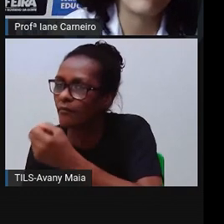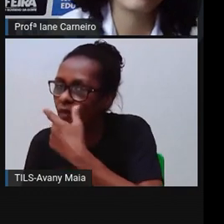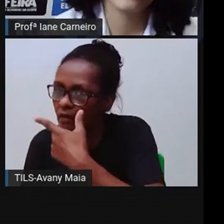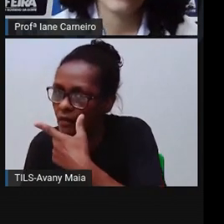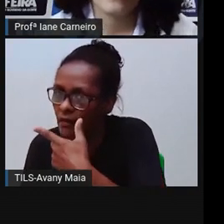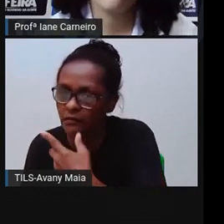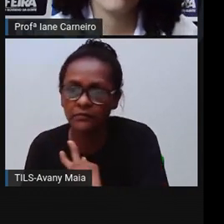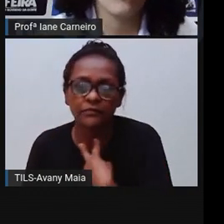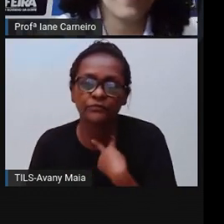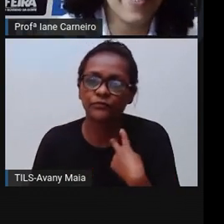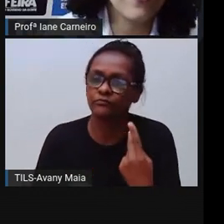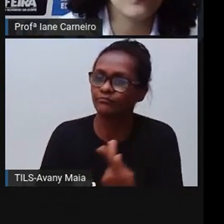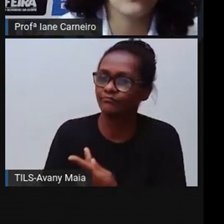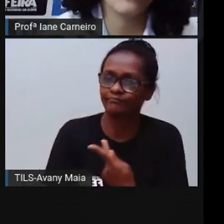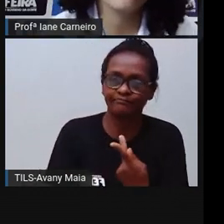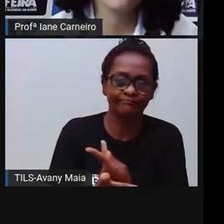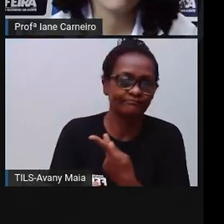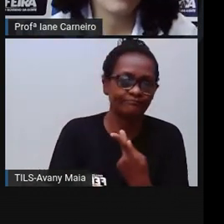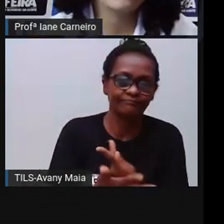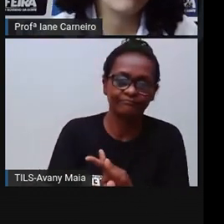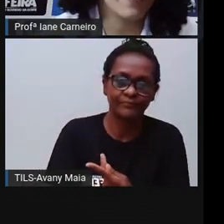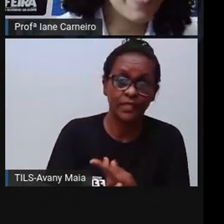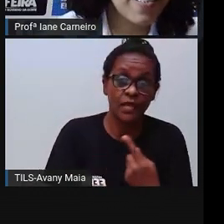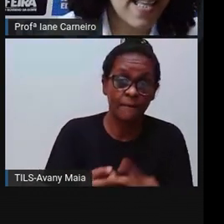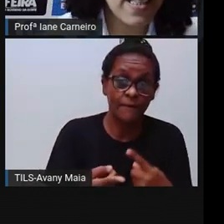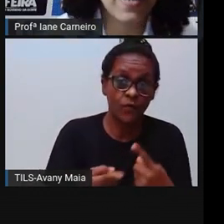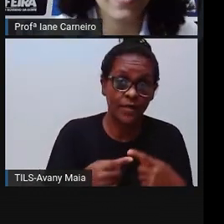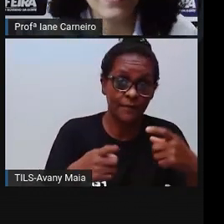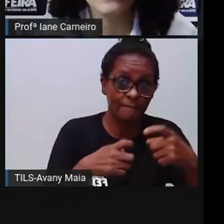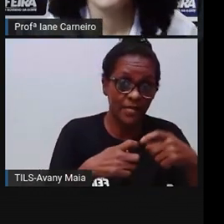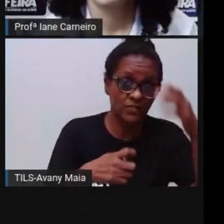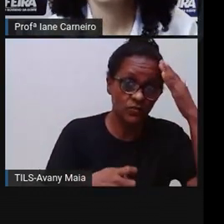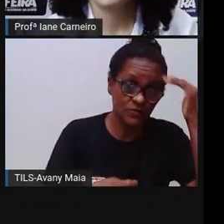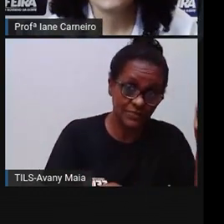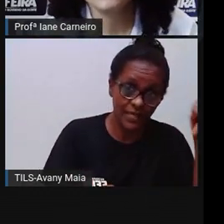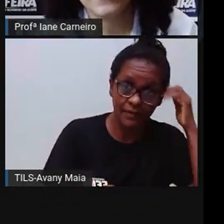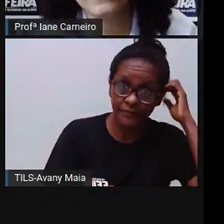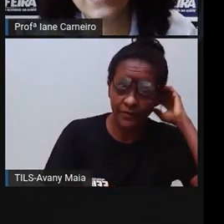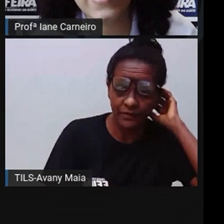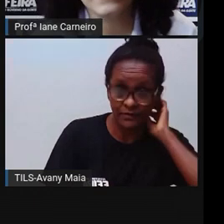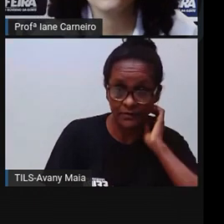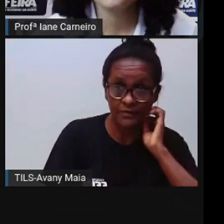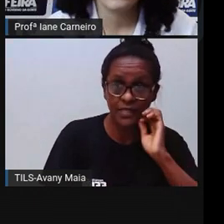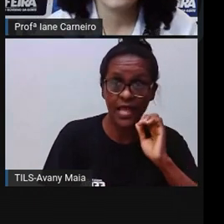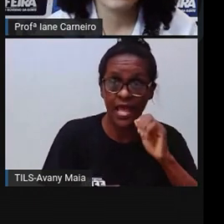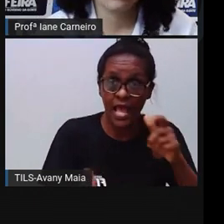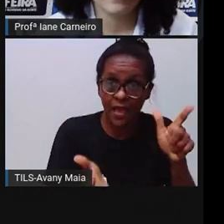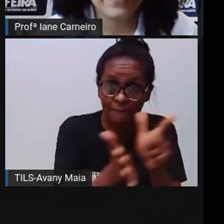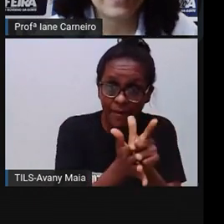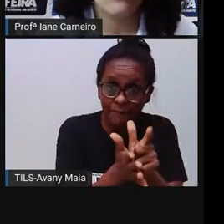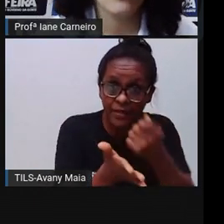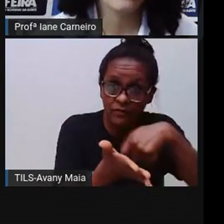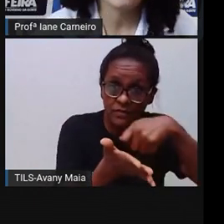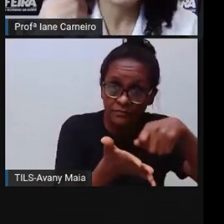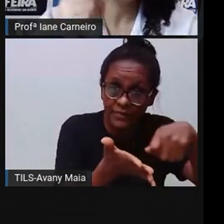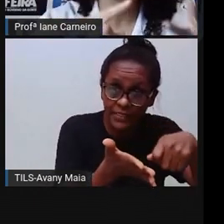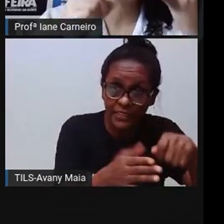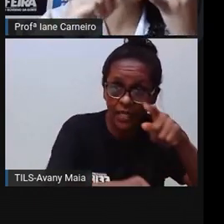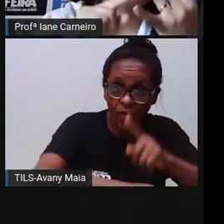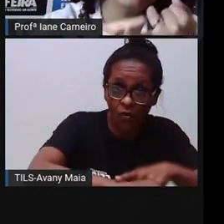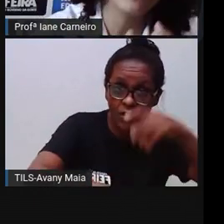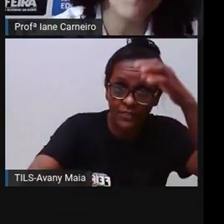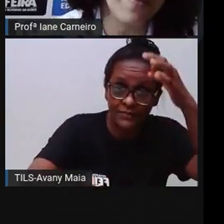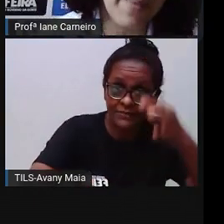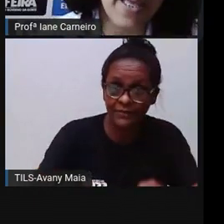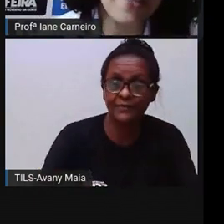responsáveis lhe levam ao médico, o médico passa uma receita, né? E lá nessa receita, ele explica o horário